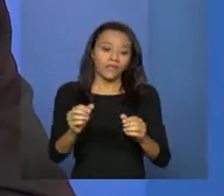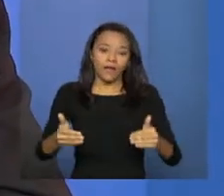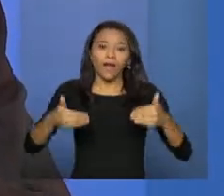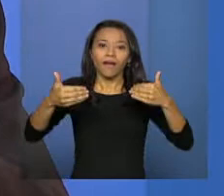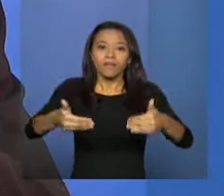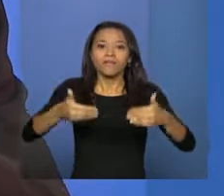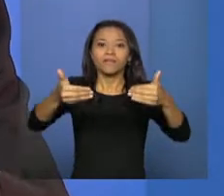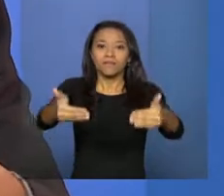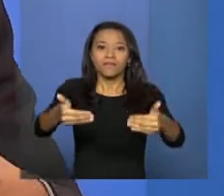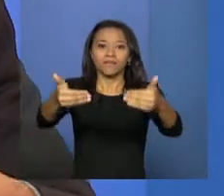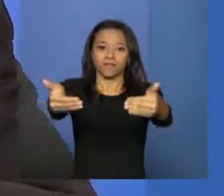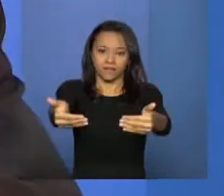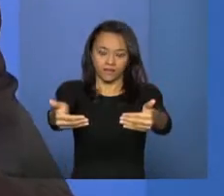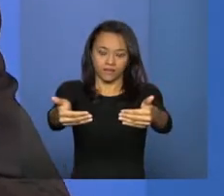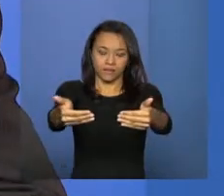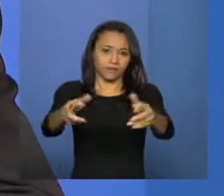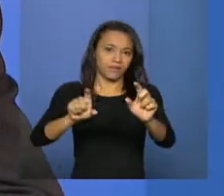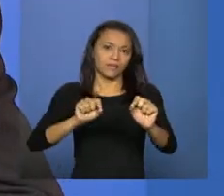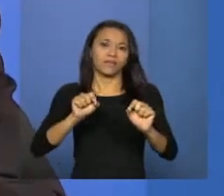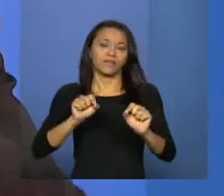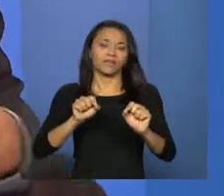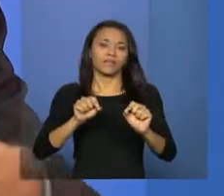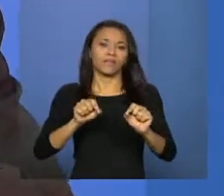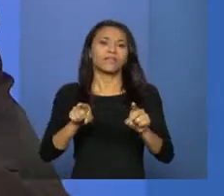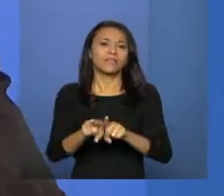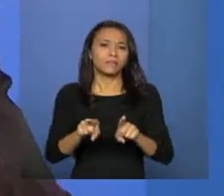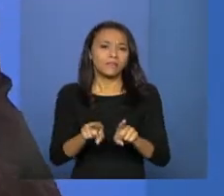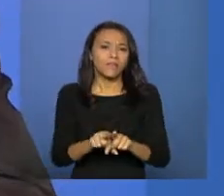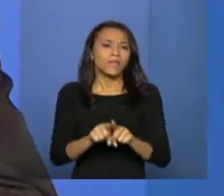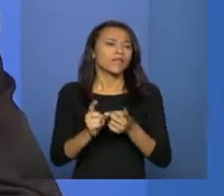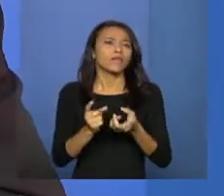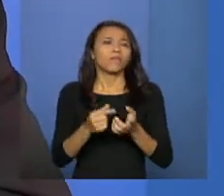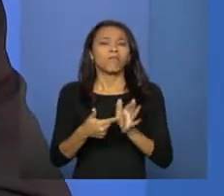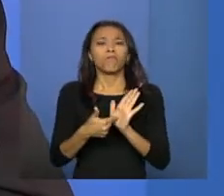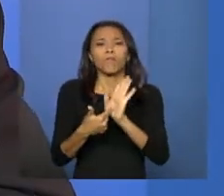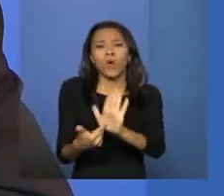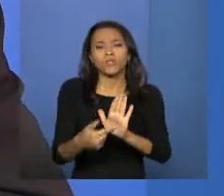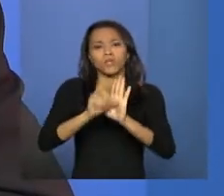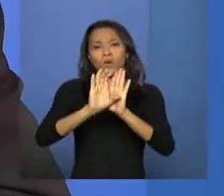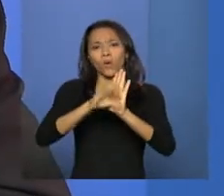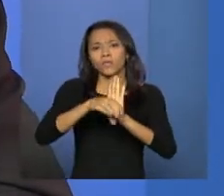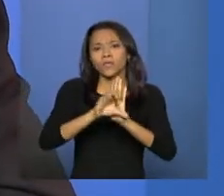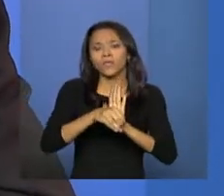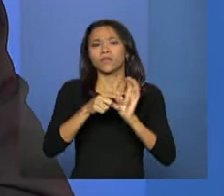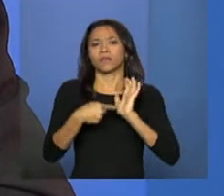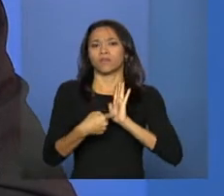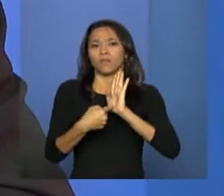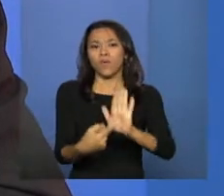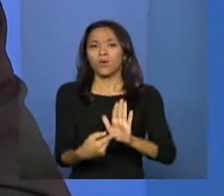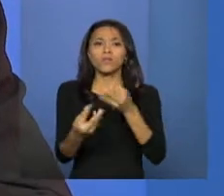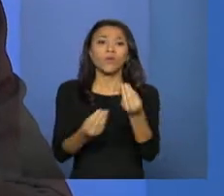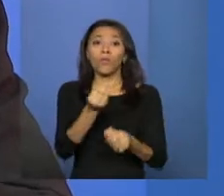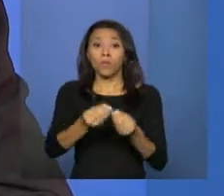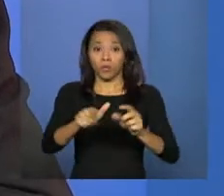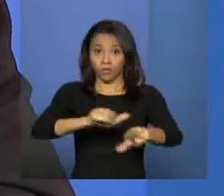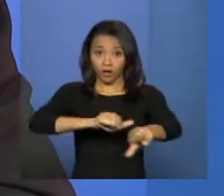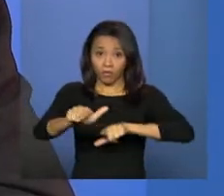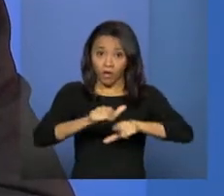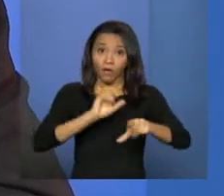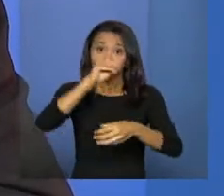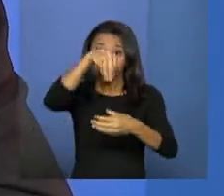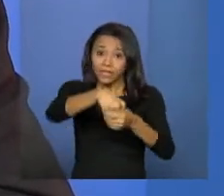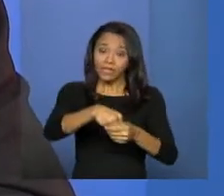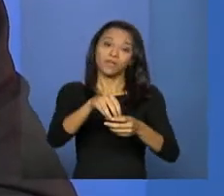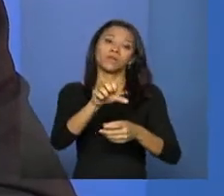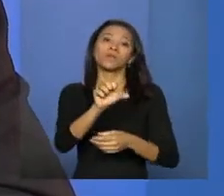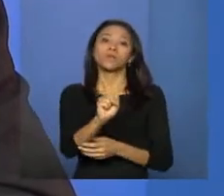concepção e conceito da gestão do trabalho no âmbito do SUAS. A norma operacional